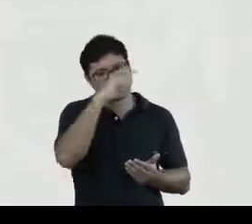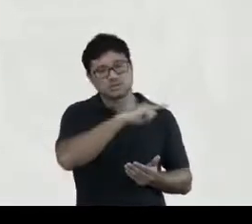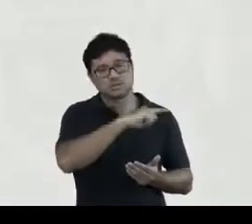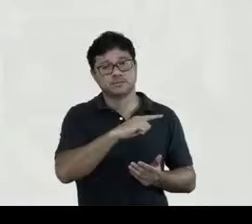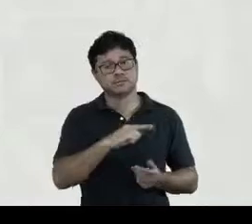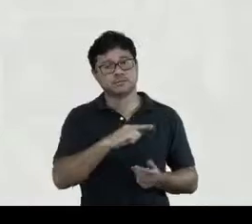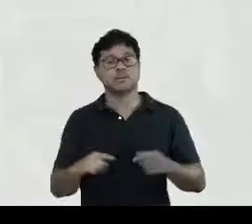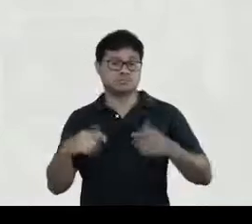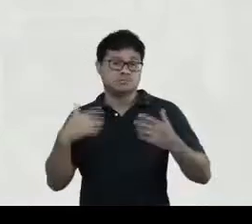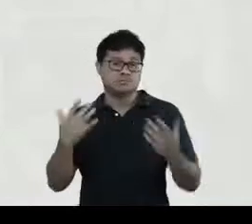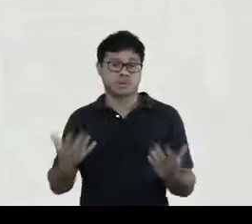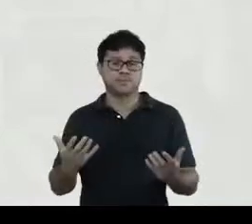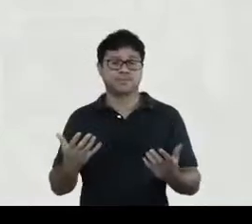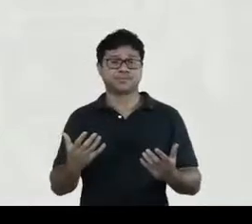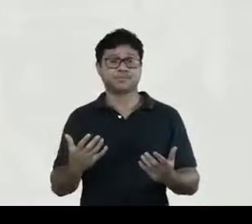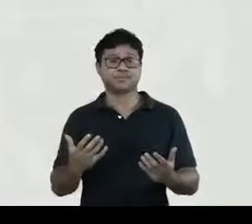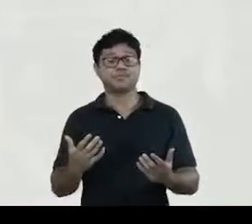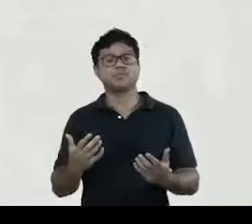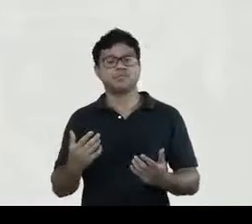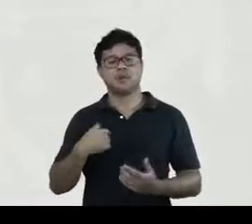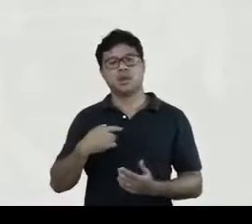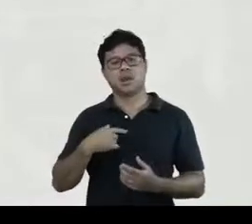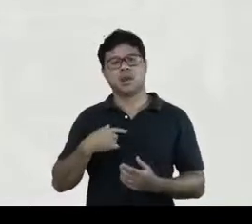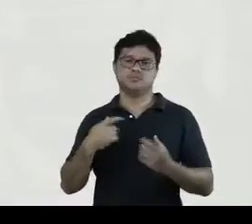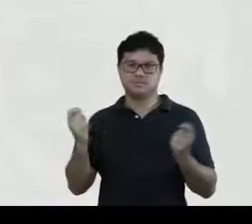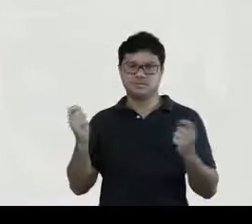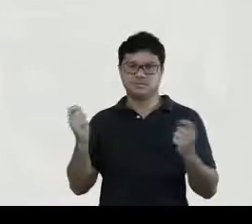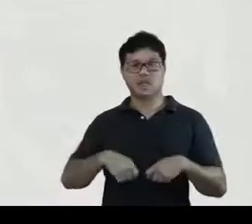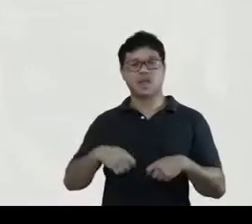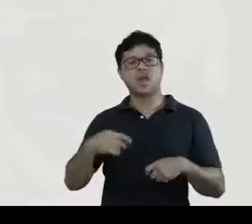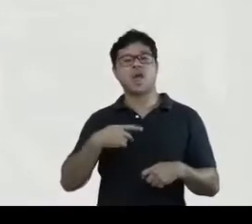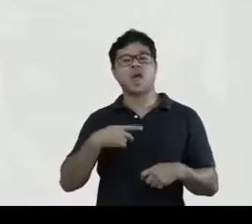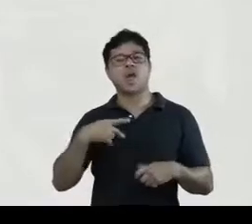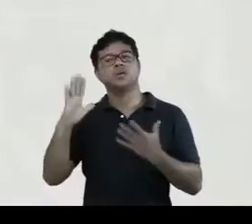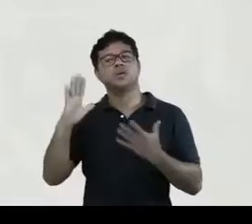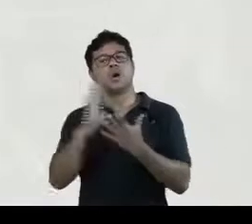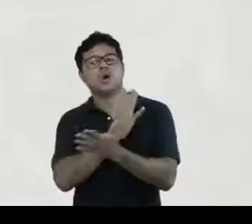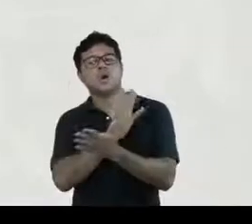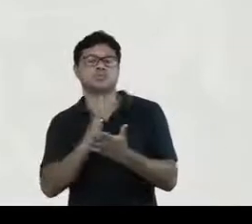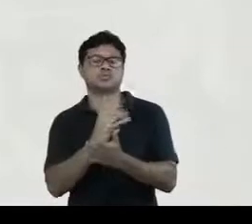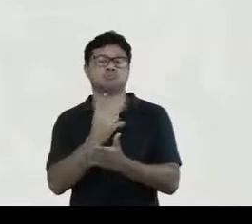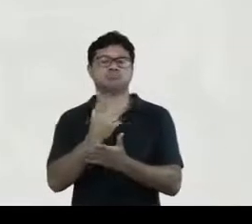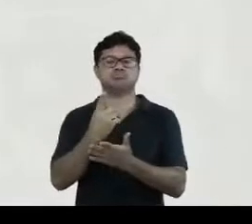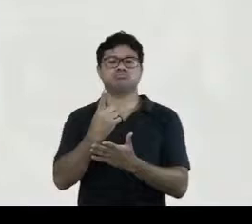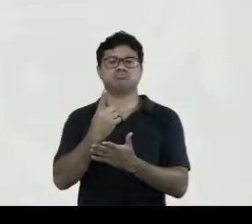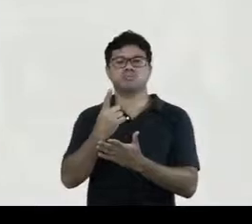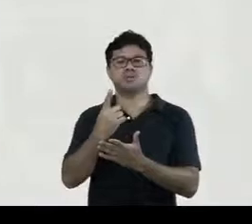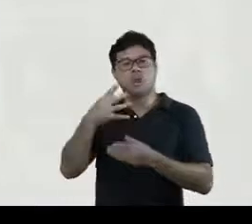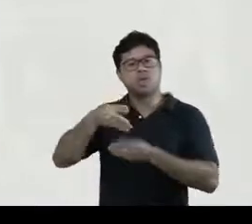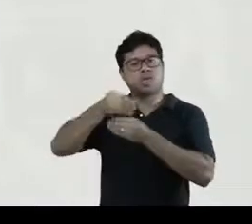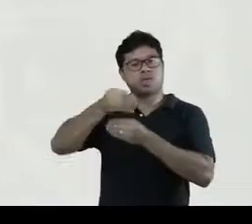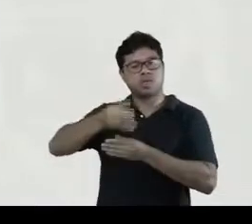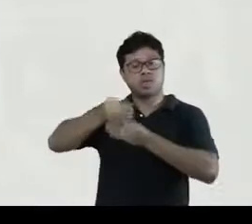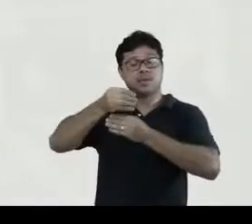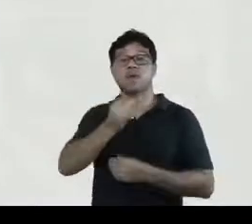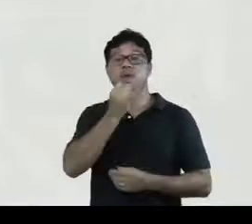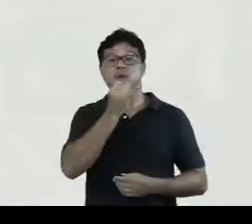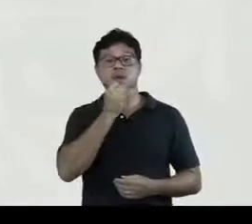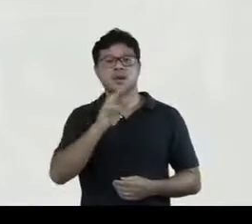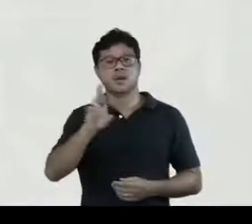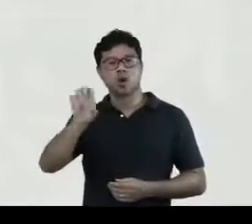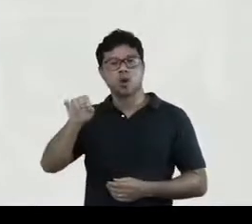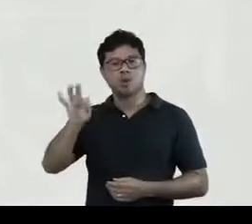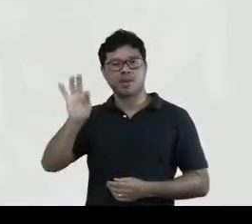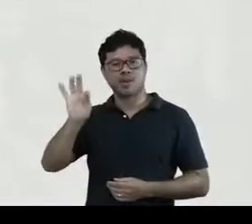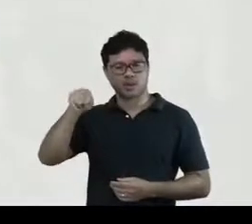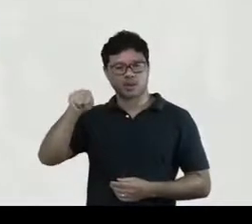voltando aqui, e aí me permitam só trazer algumas questões a mais, por exemplo, o Robert